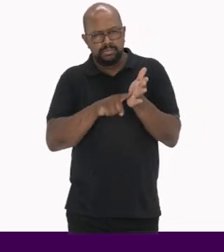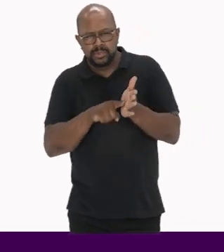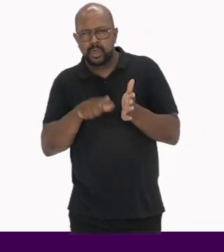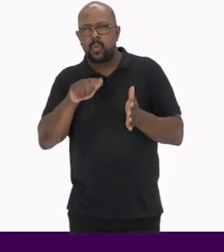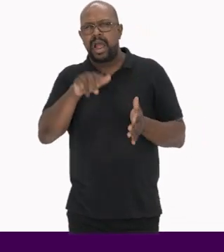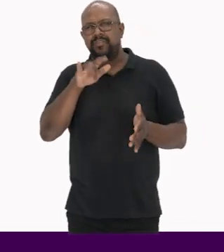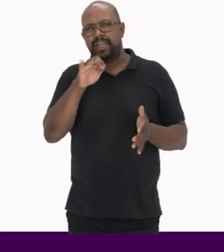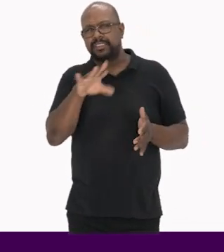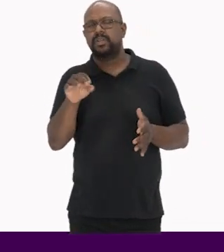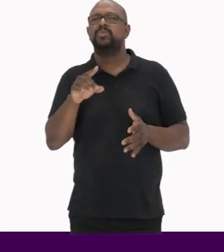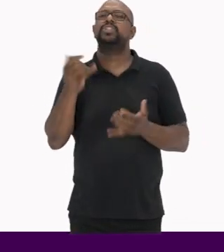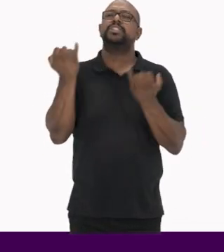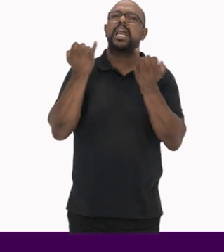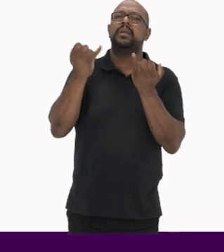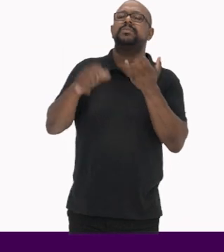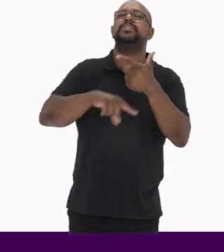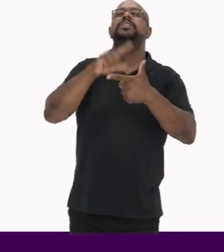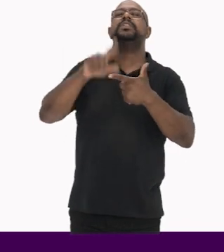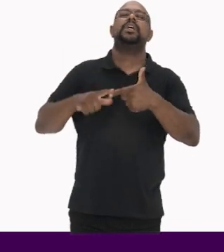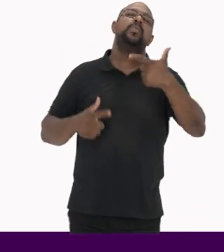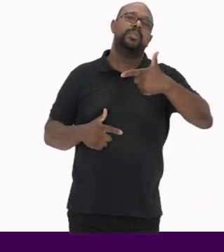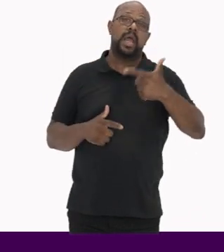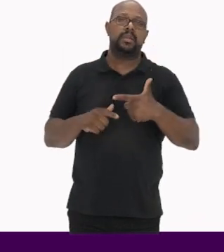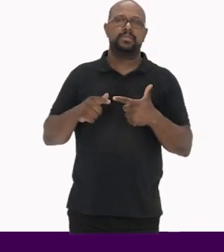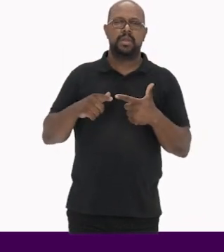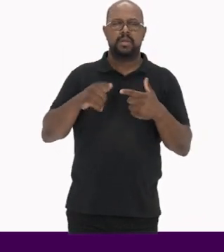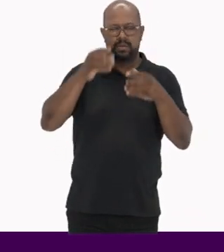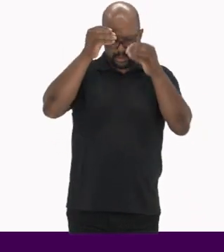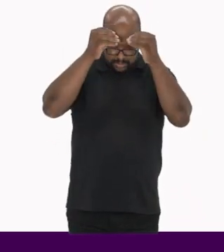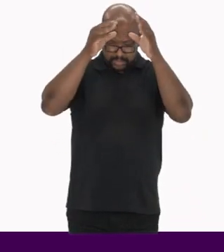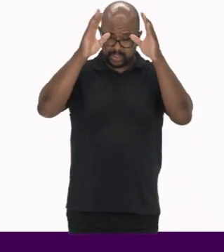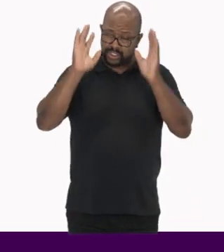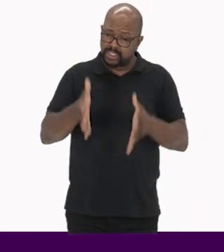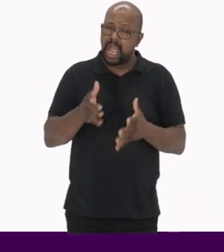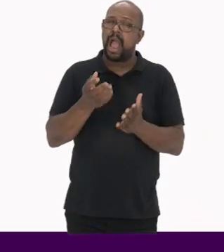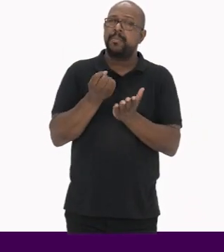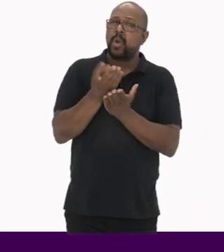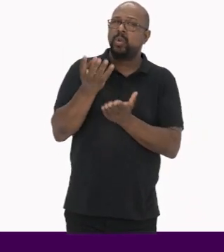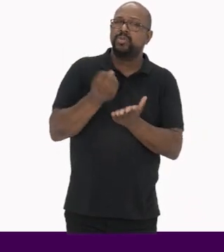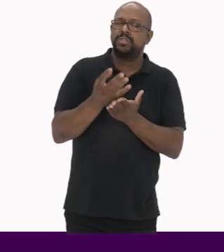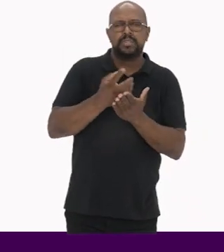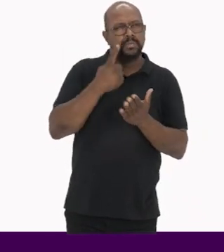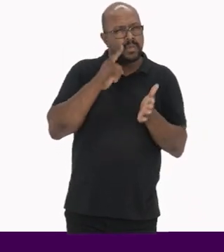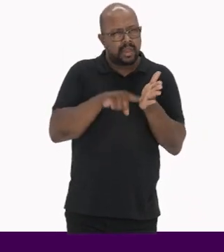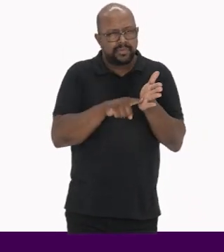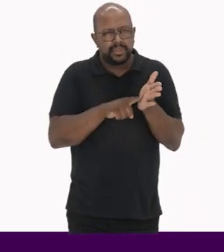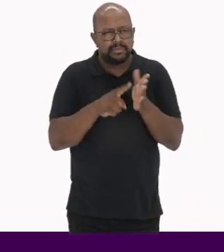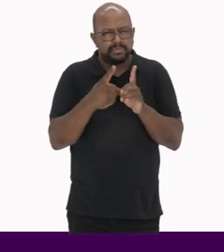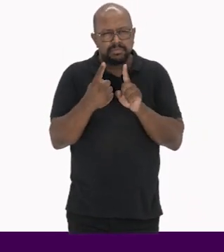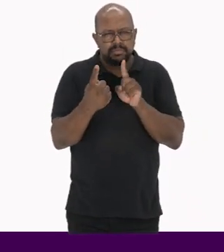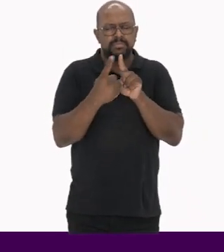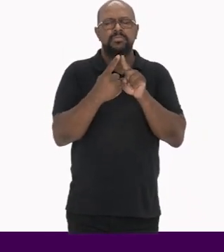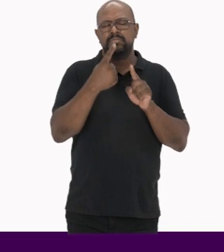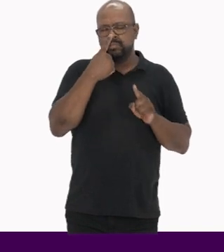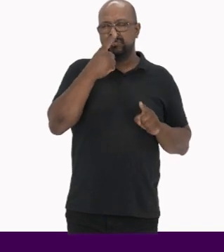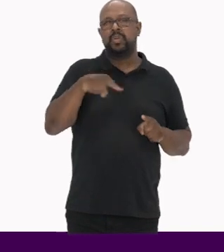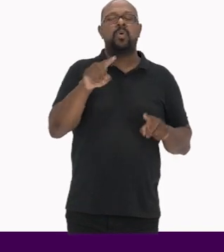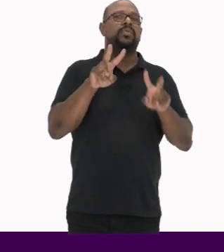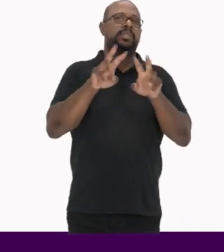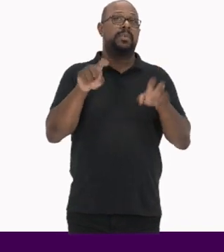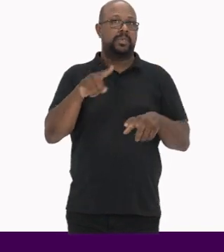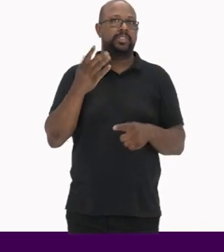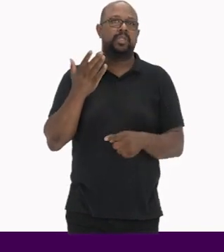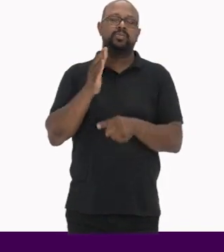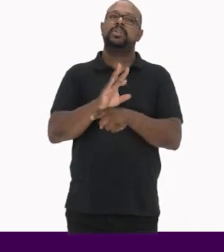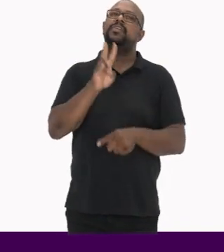qualificação de dados secundários É o levantamento de conhecimento já produzido para iniciar uma aproximação com o tema Isso